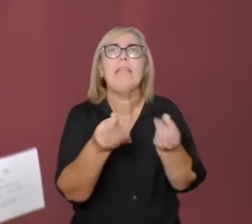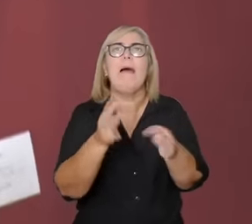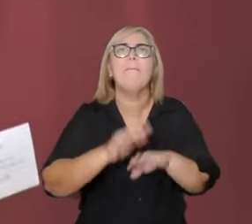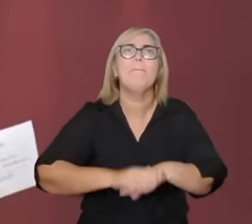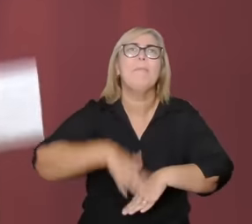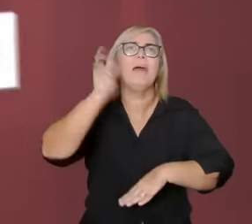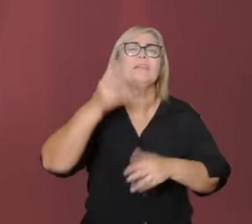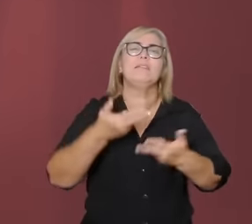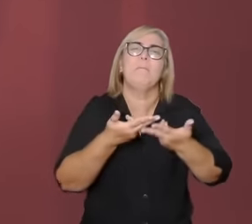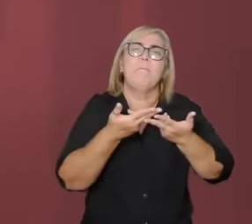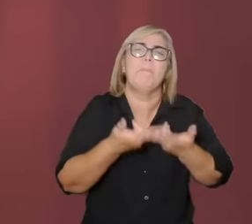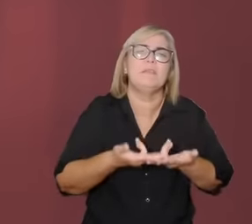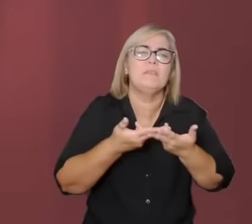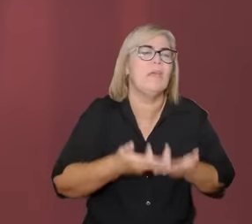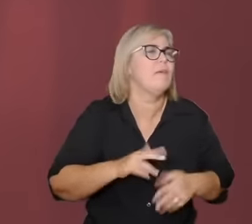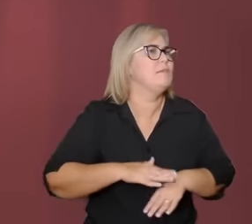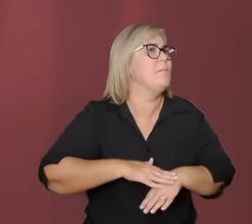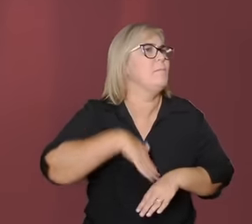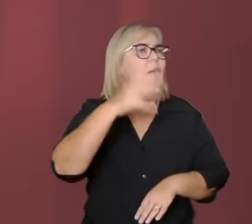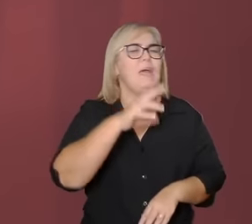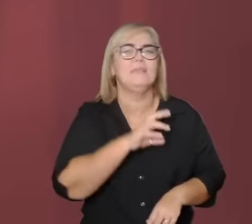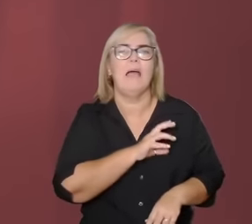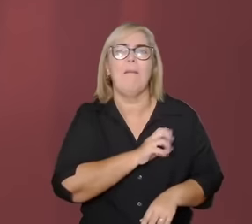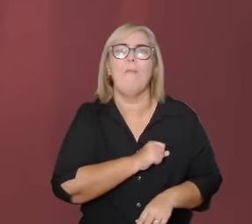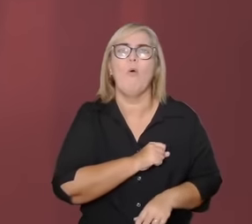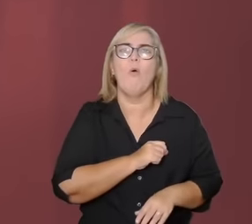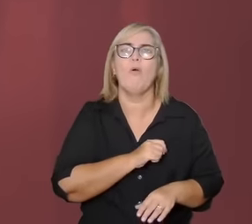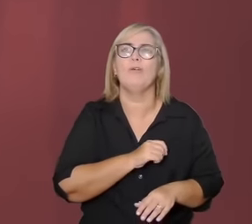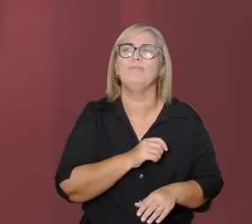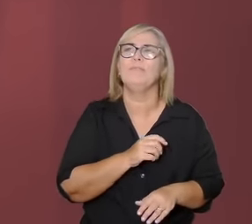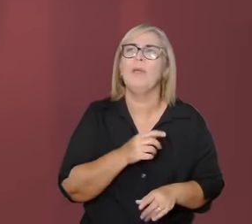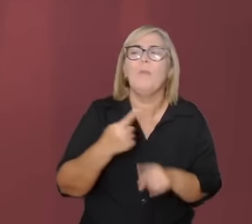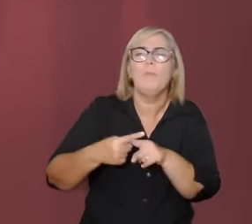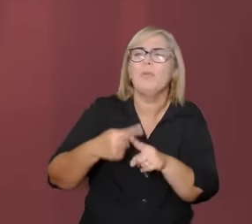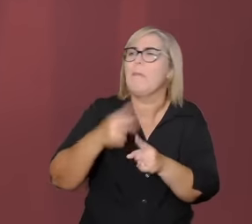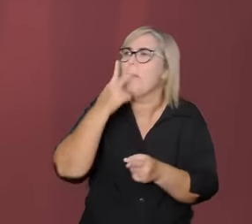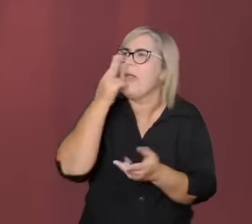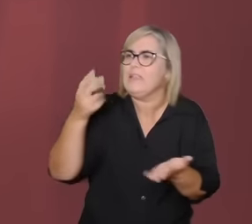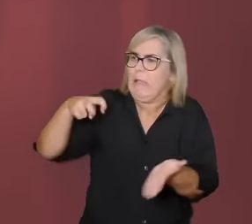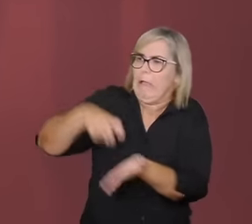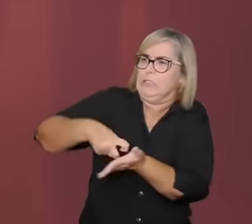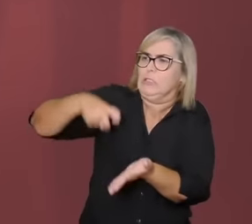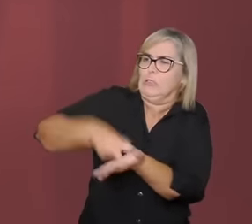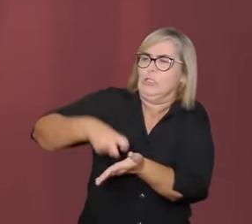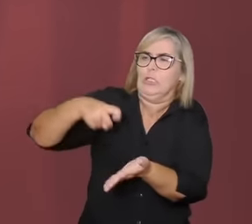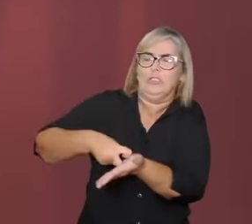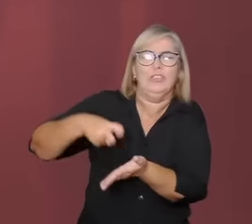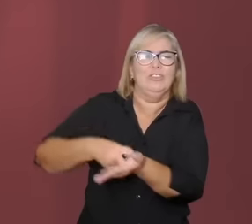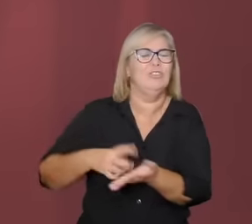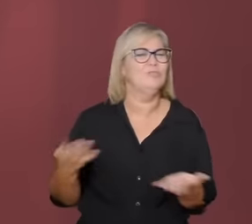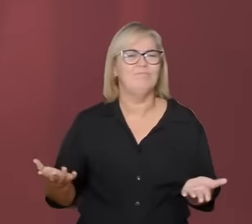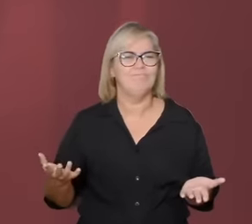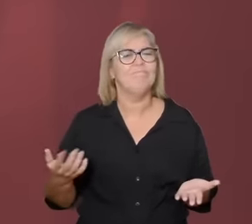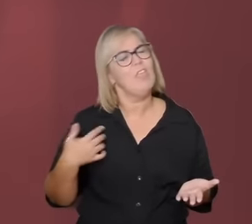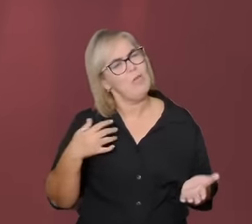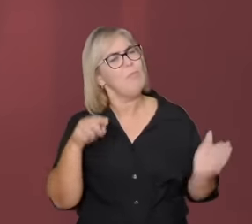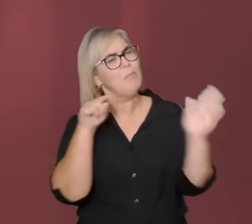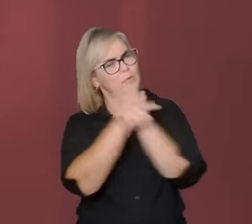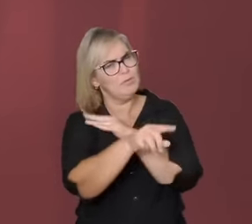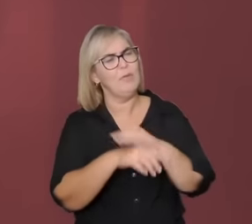ou não eu queria ver como você vê isso você vê com um olhar esperançoso você acha que lá no fundo talvez